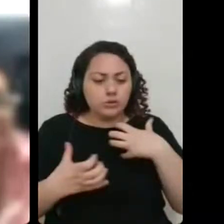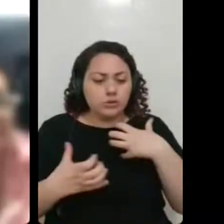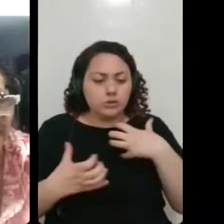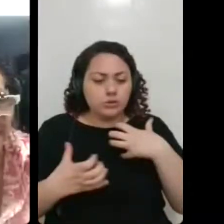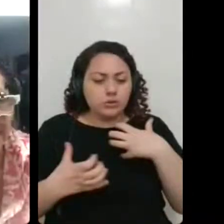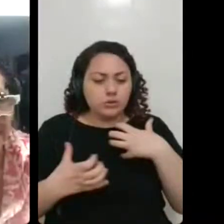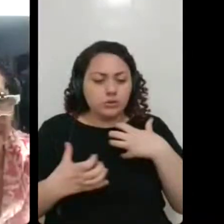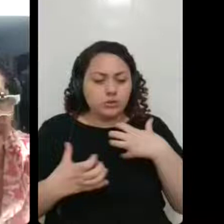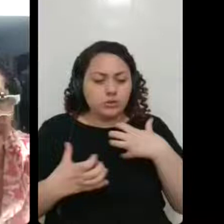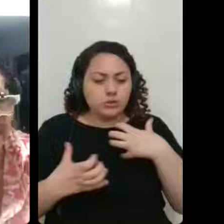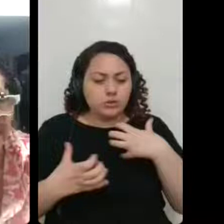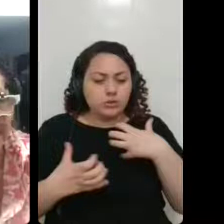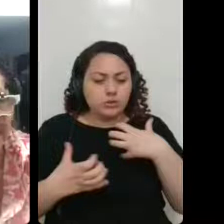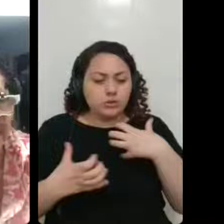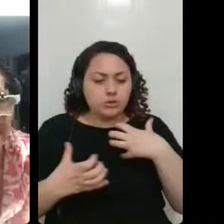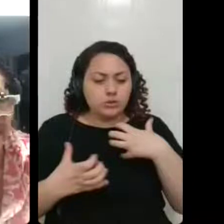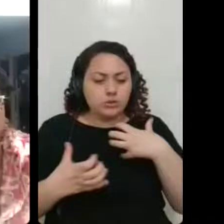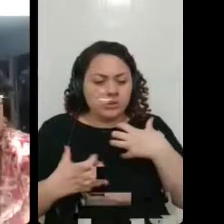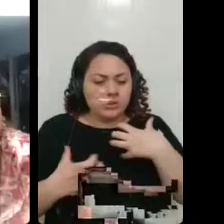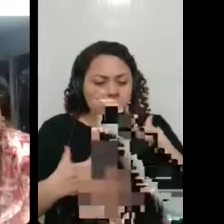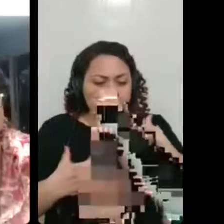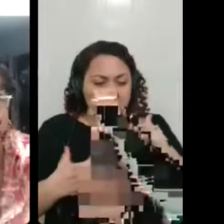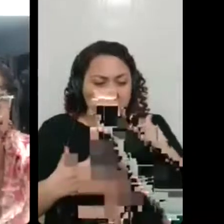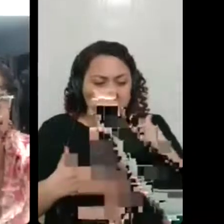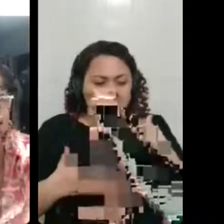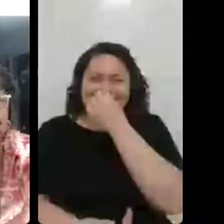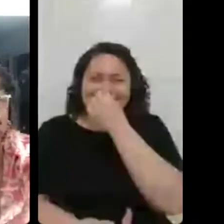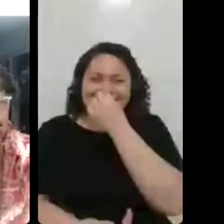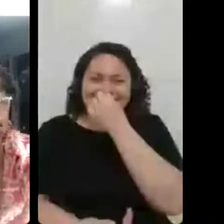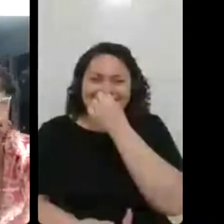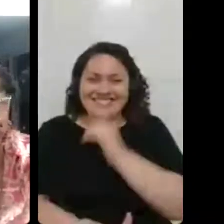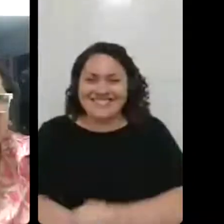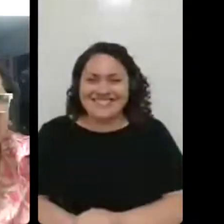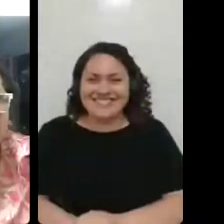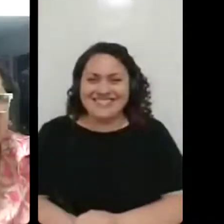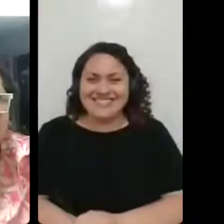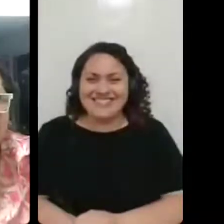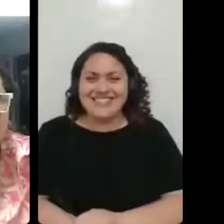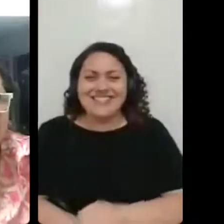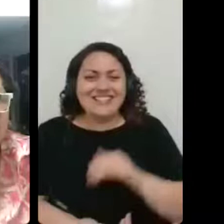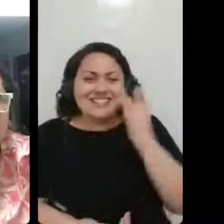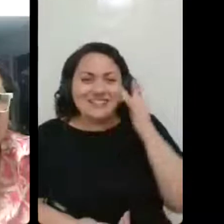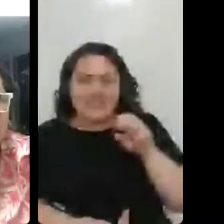As enfermeiras e as técnicas de enfermagem. Curios, eu não sei se a Simone travou pra vocês.